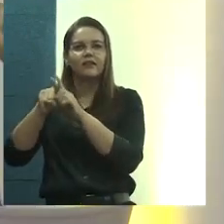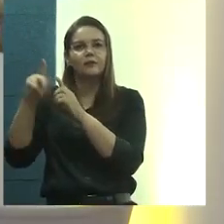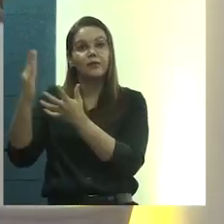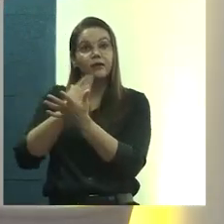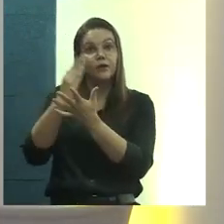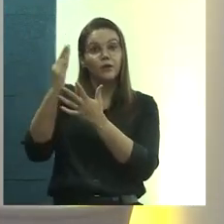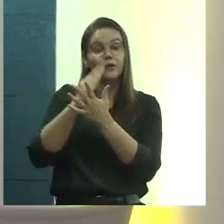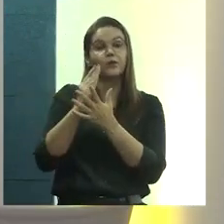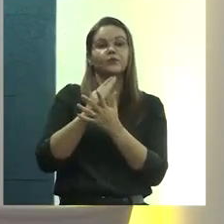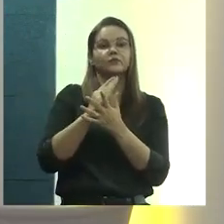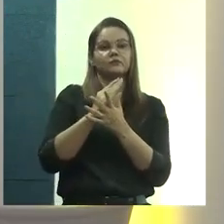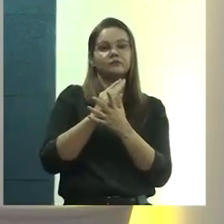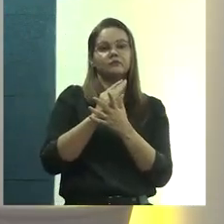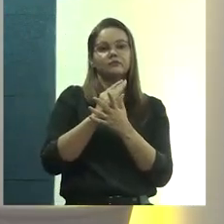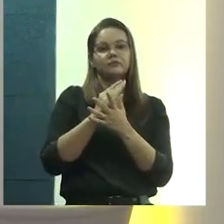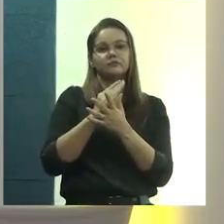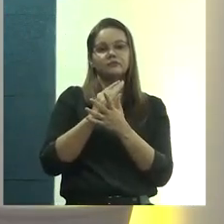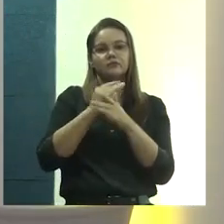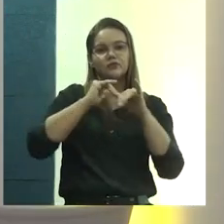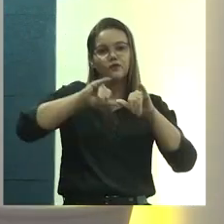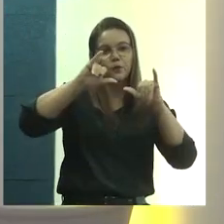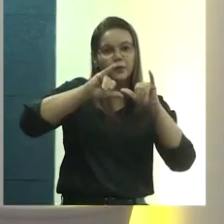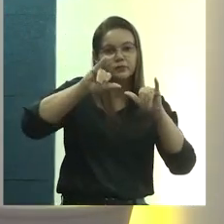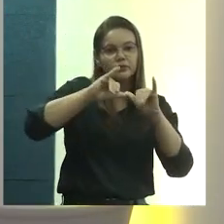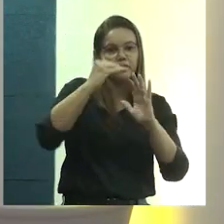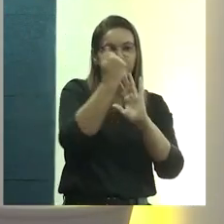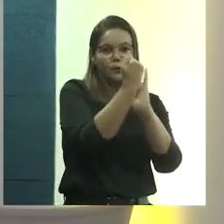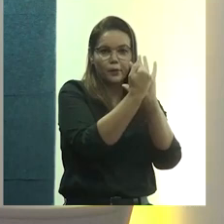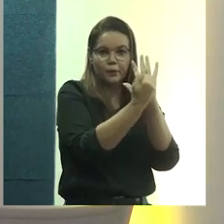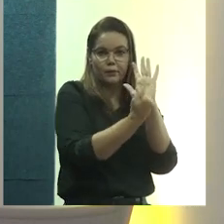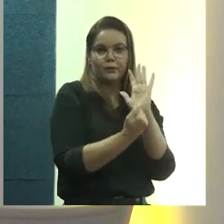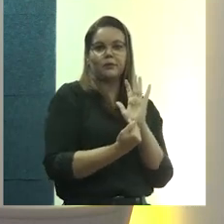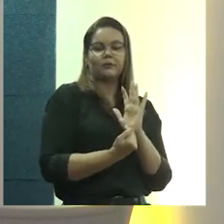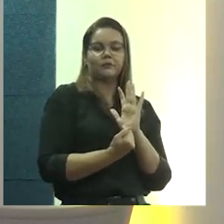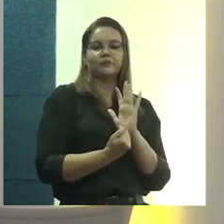alguns manuais, para exatamente criar